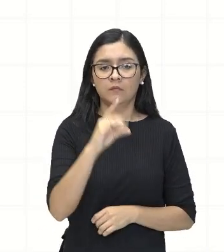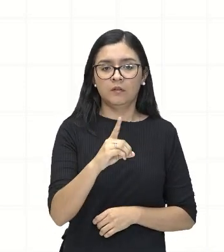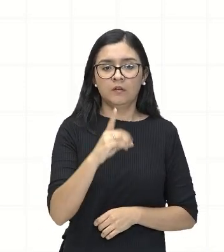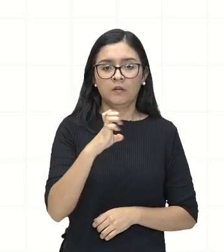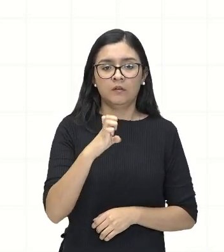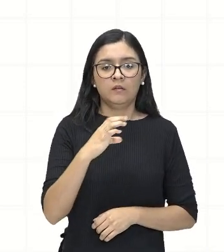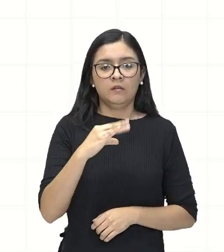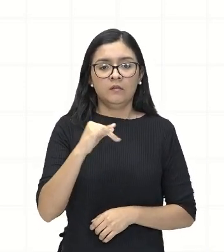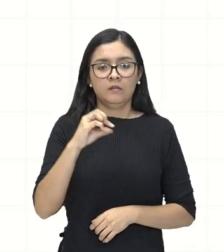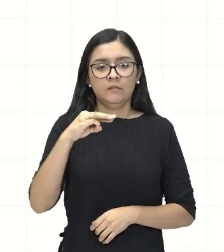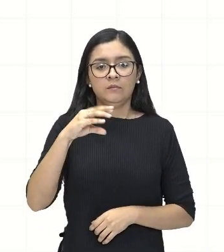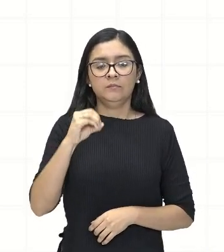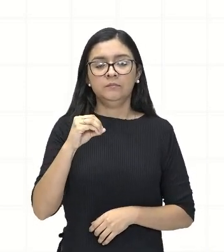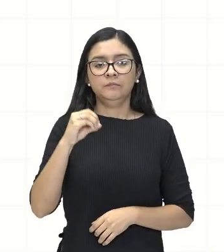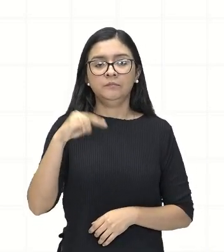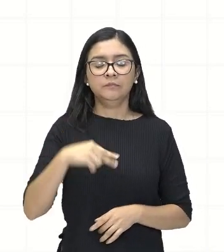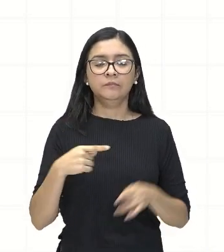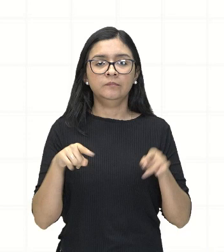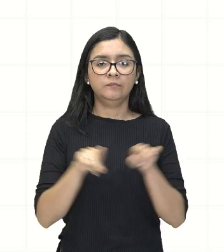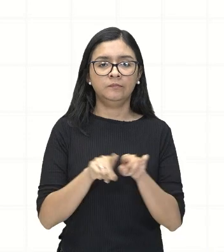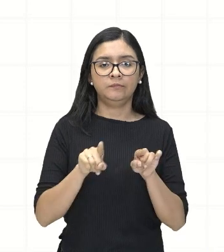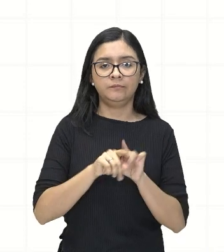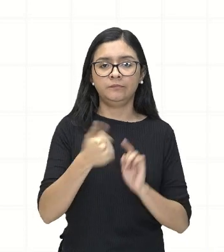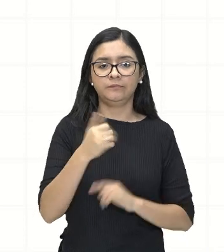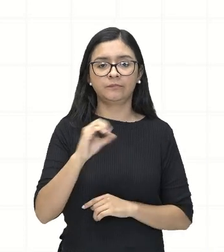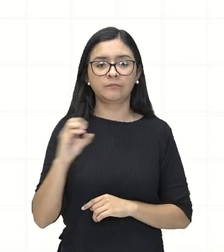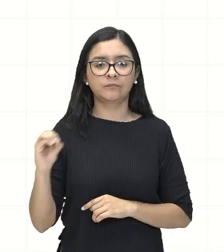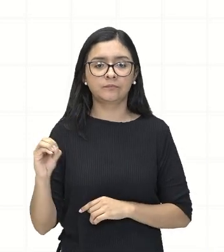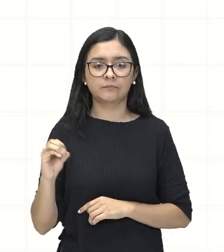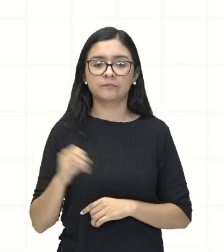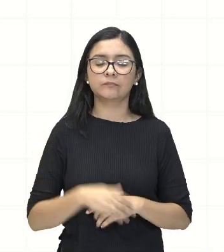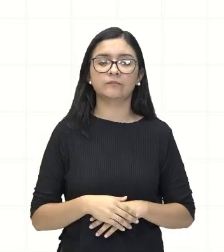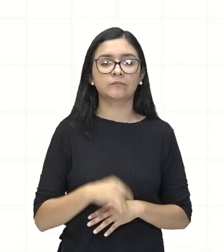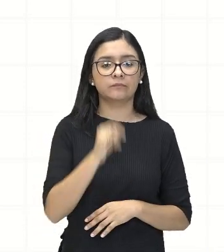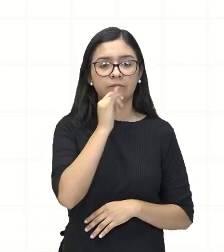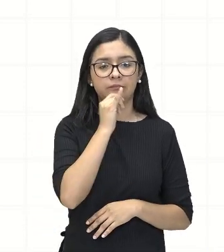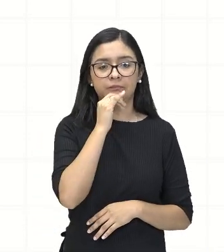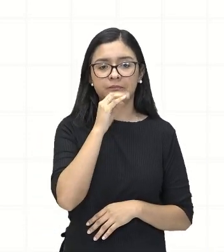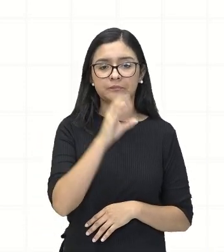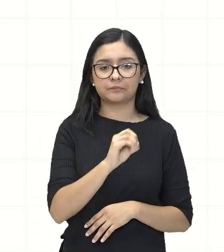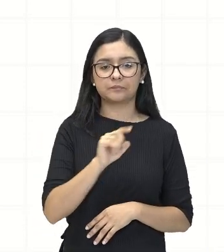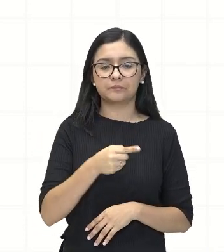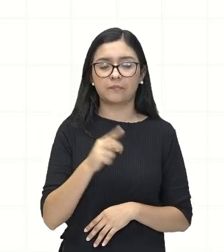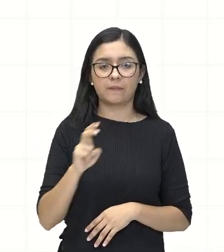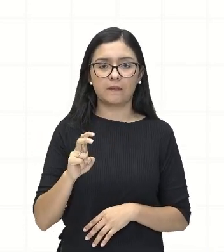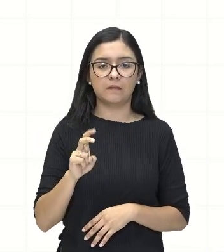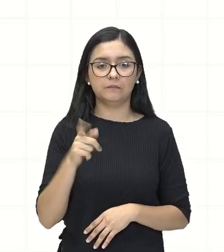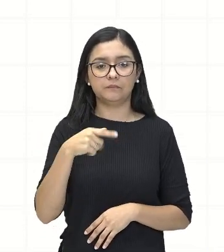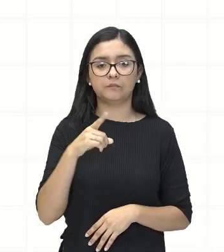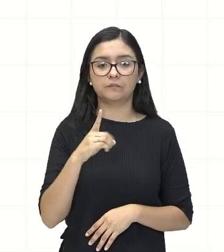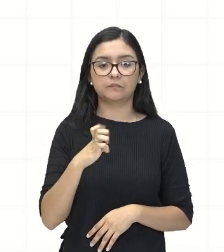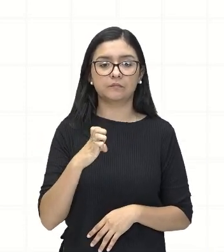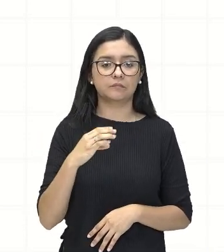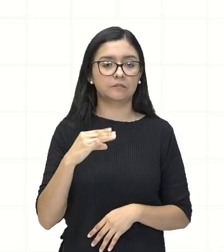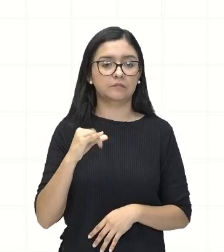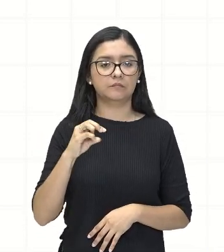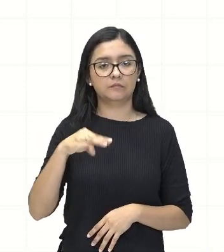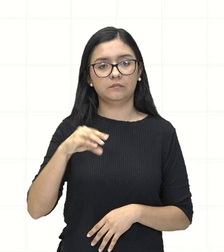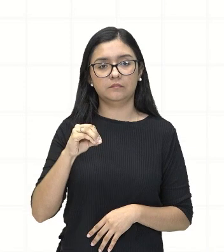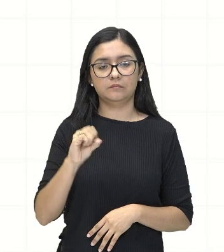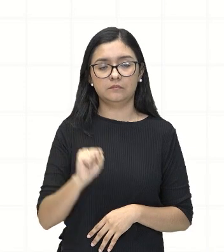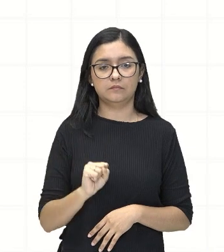centésimos, né? Ó, 5 o que aqui? 5 décimos, né?